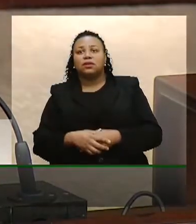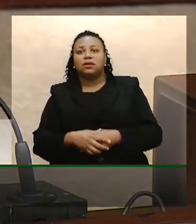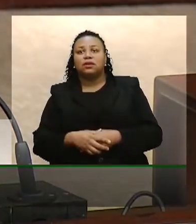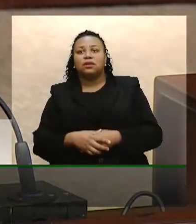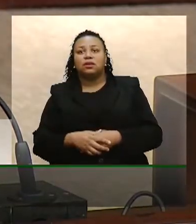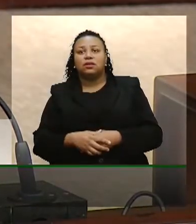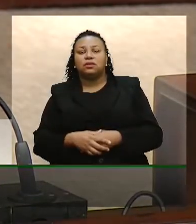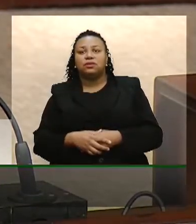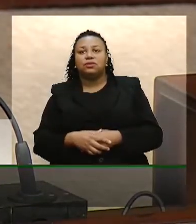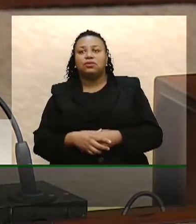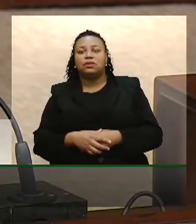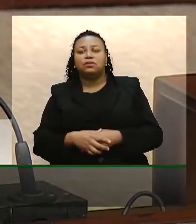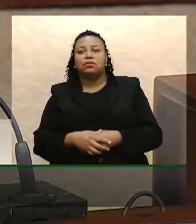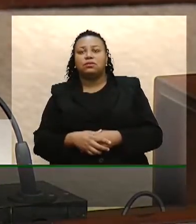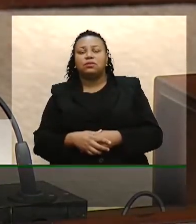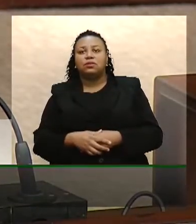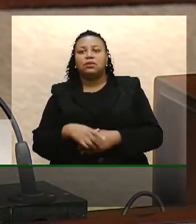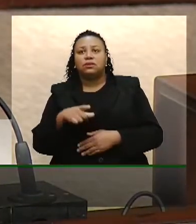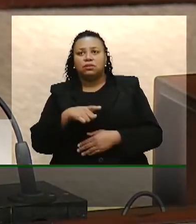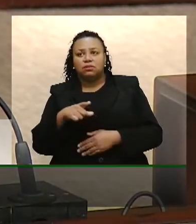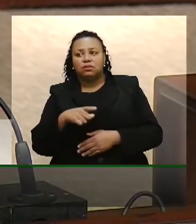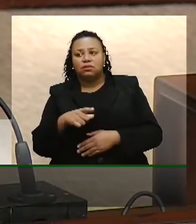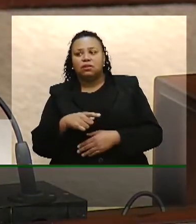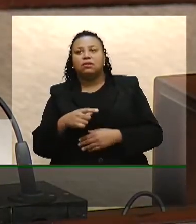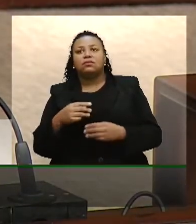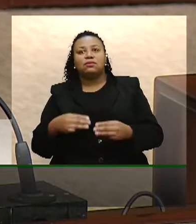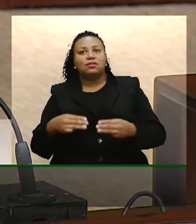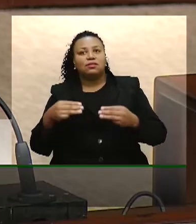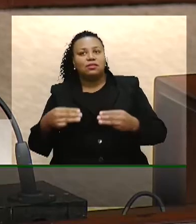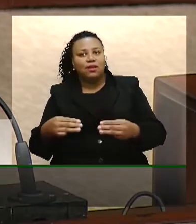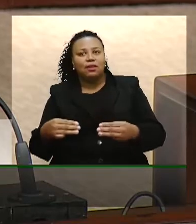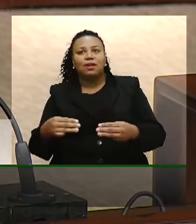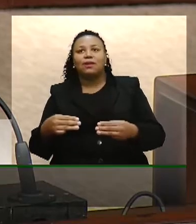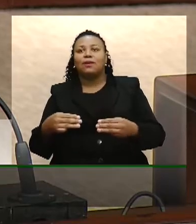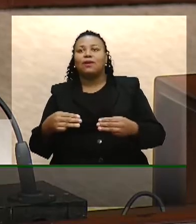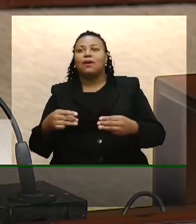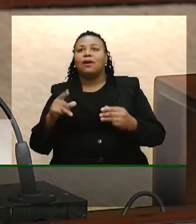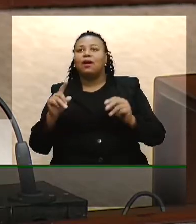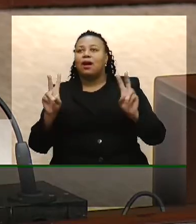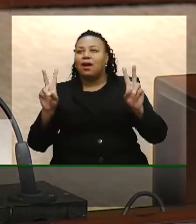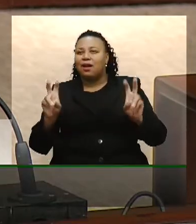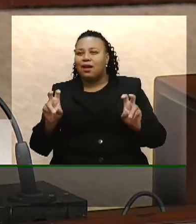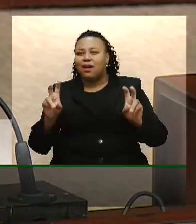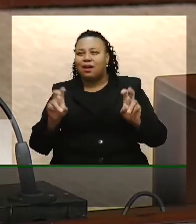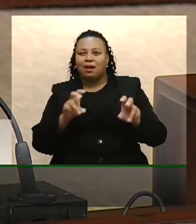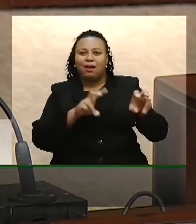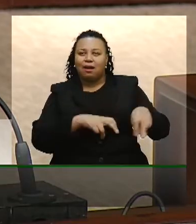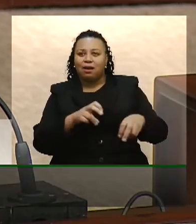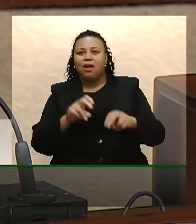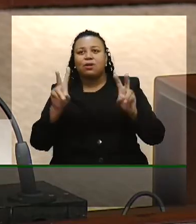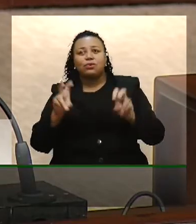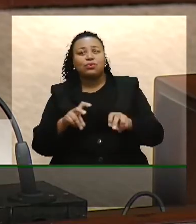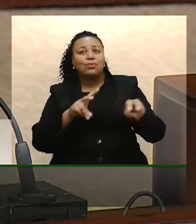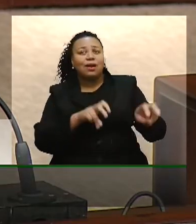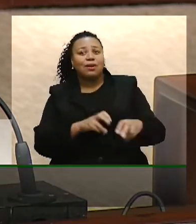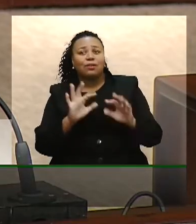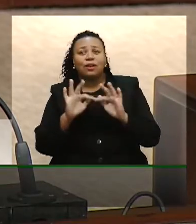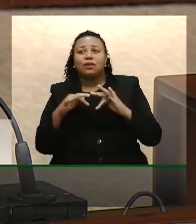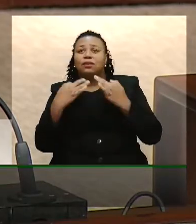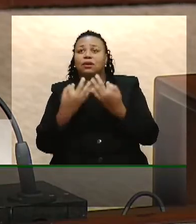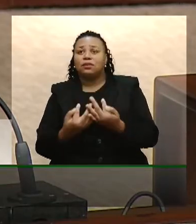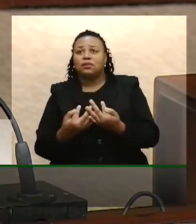Esse ministério do desenvolvimento agrário é o ministério que tratava das questões da agricultura familiar,